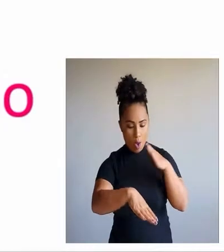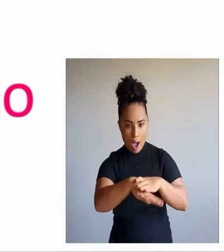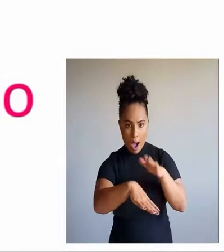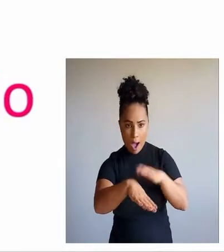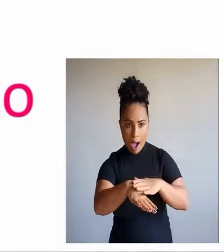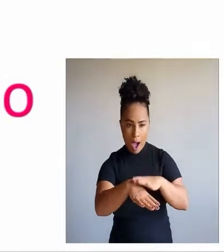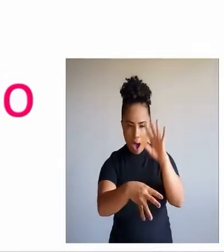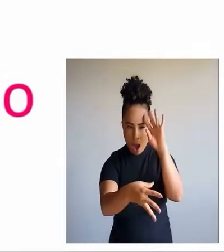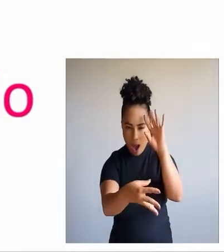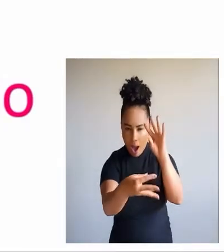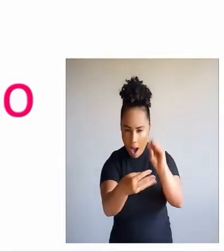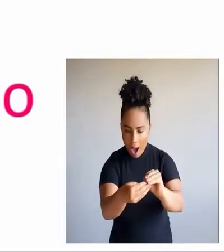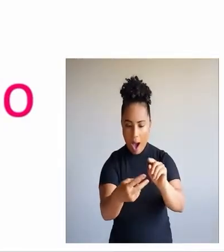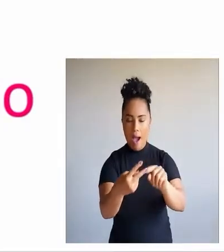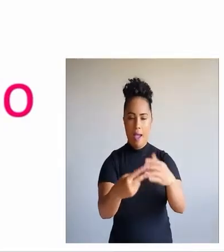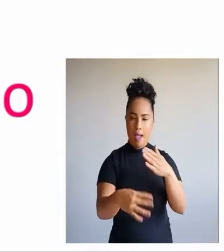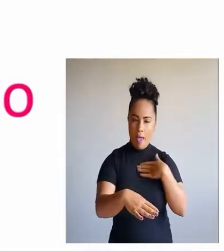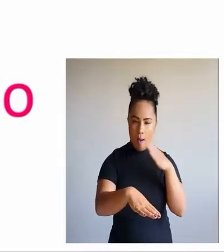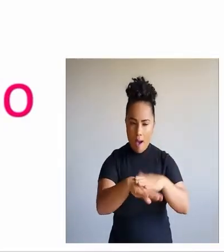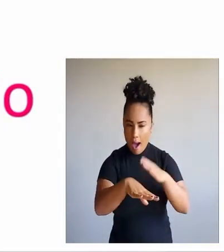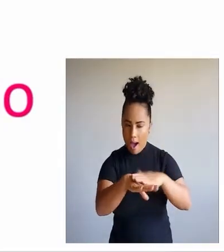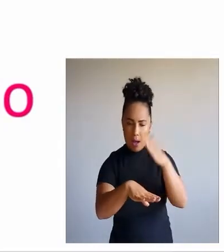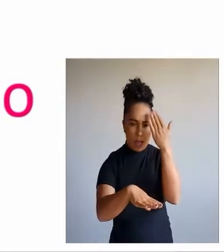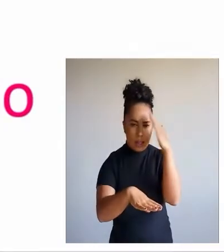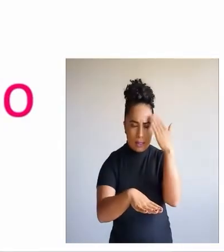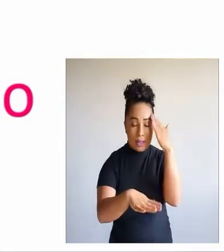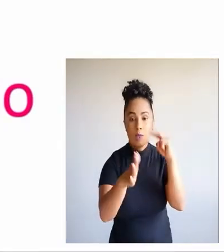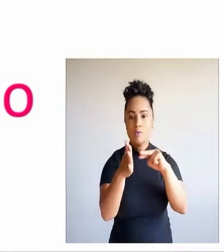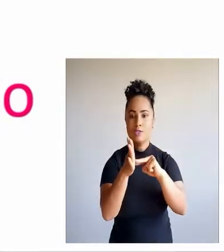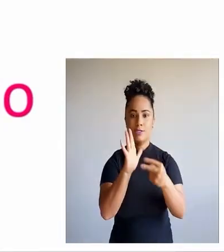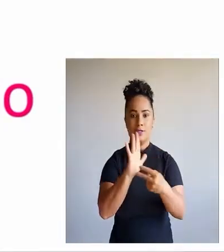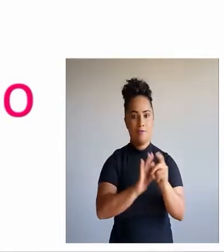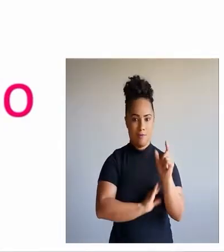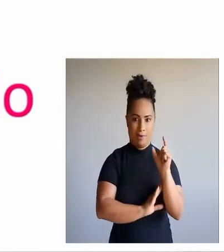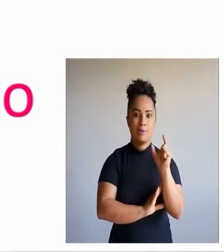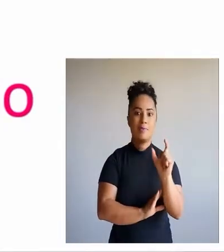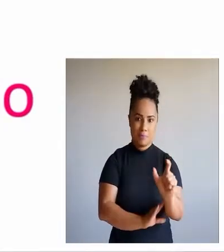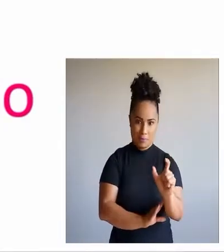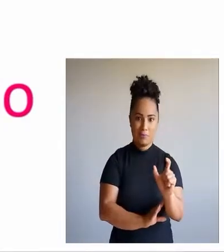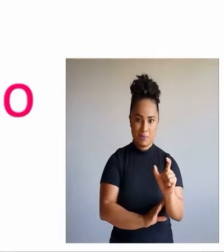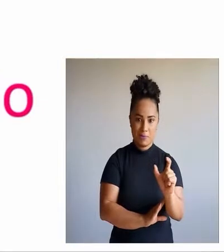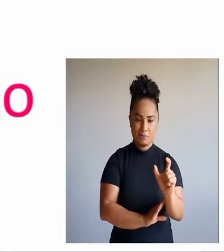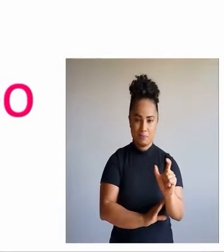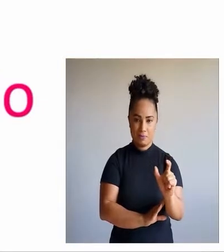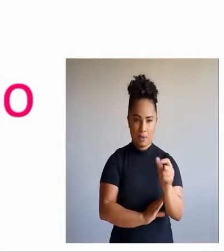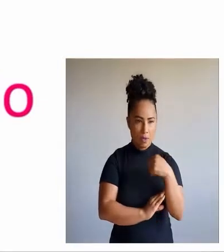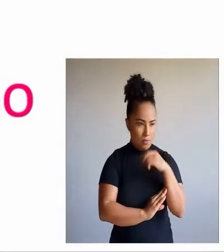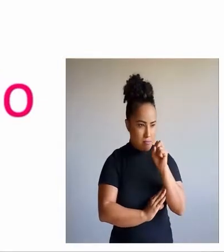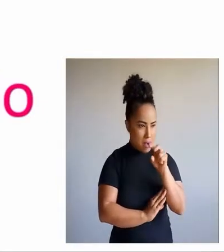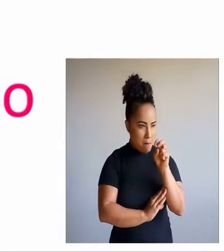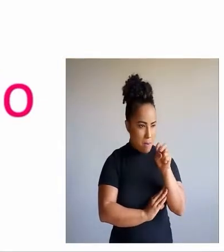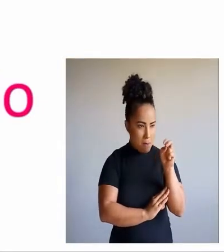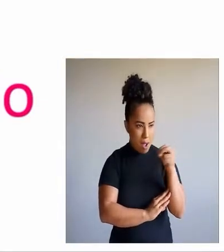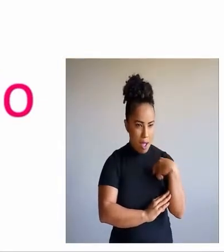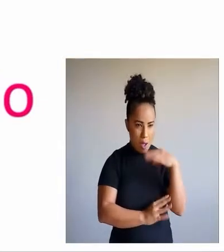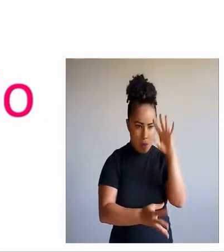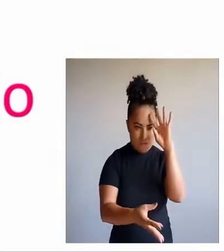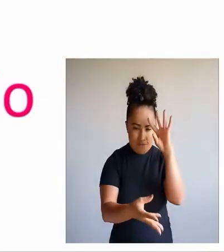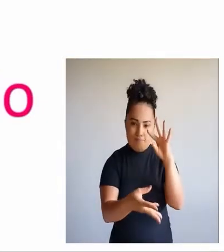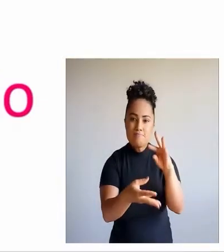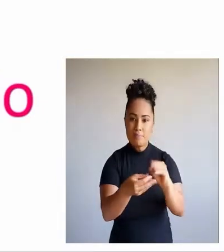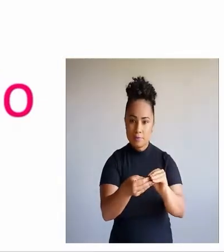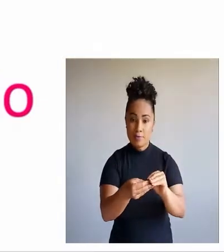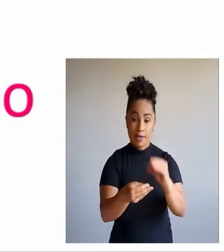uma palavra ou de uma expressão no texto. Inferir, deduzir ou concluir pelos indícios,